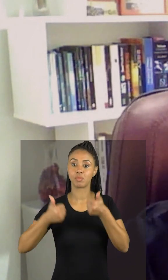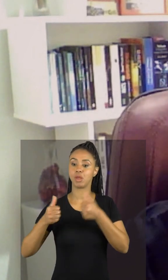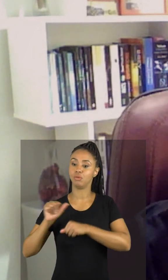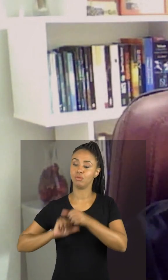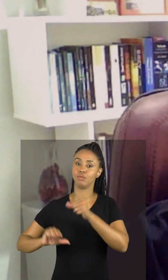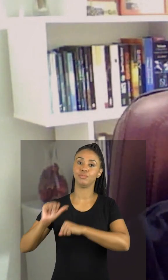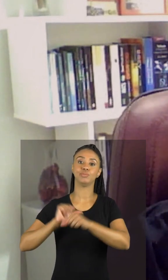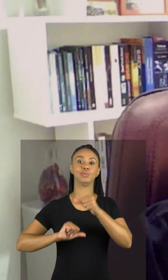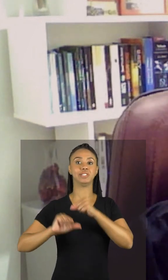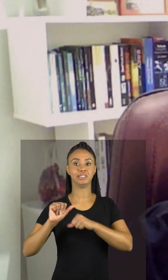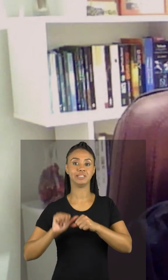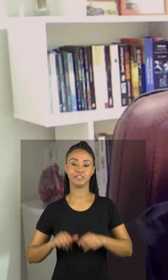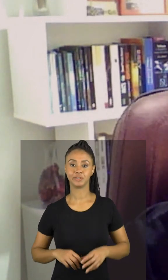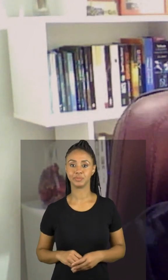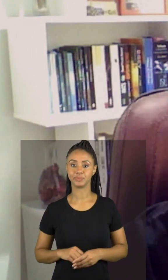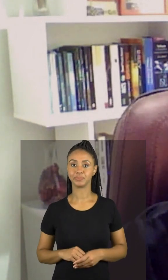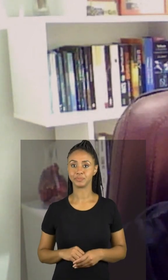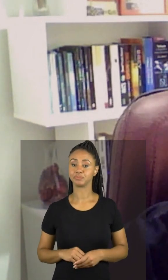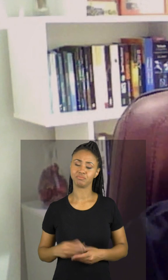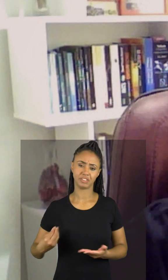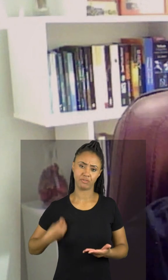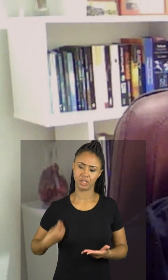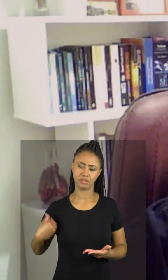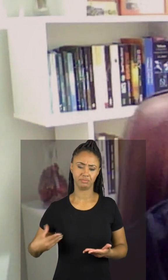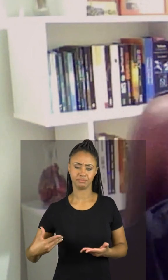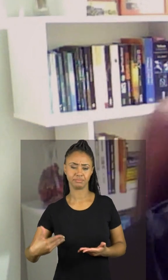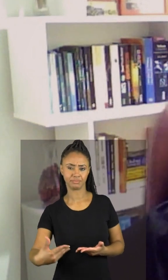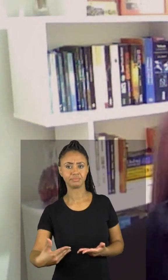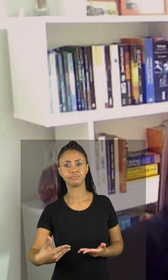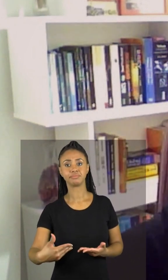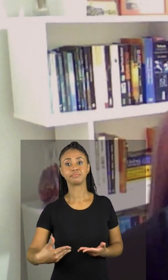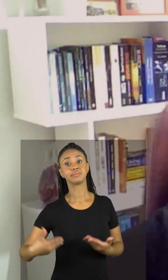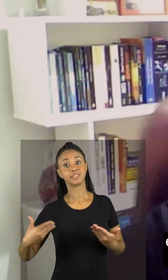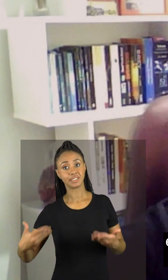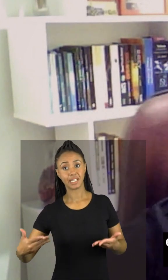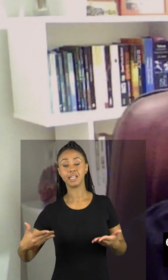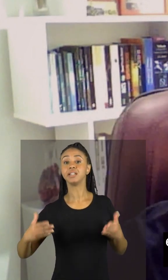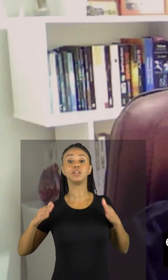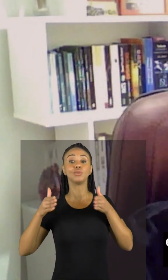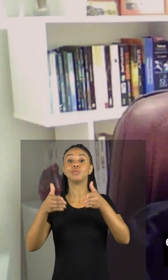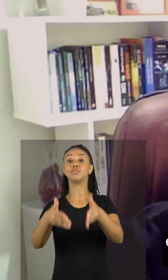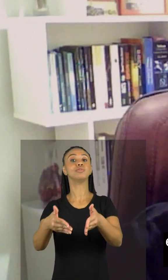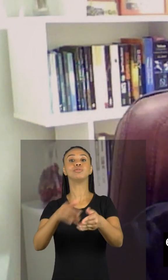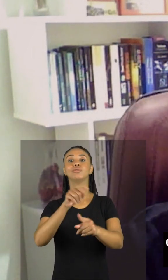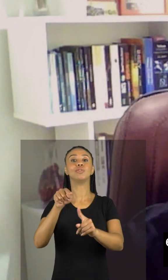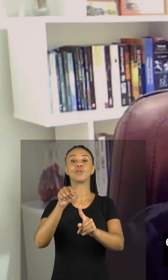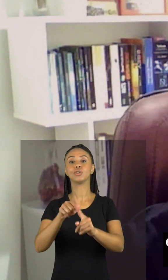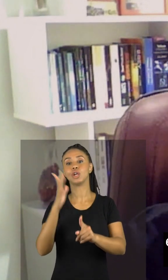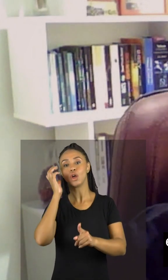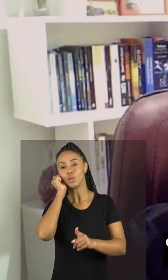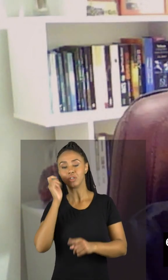mudança dessas rotinas do dia a dia que sejam a partir de agora em prol de uma noite